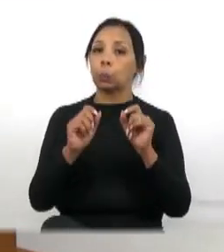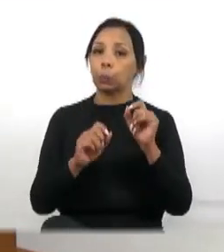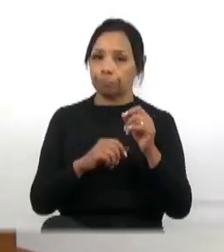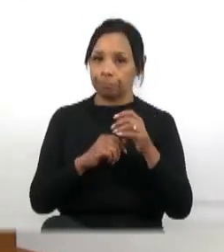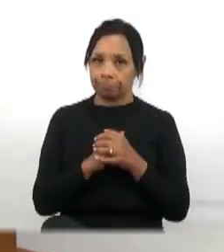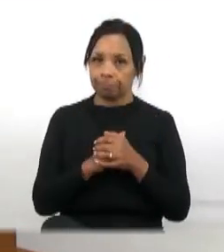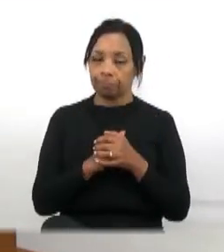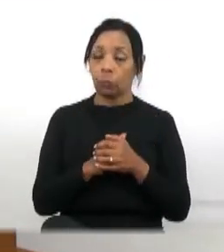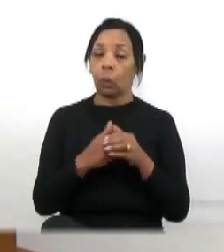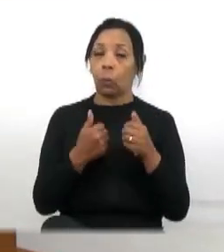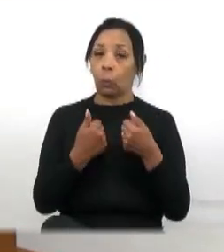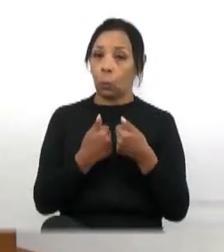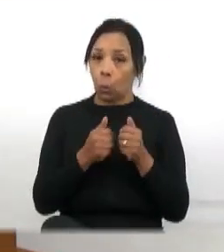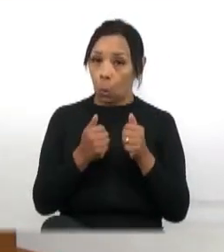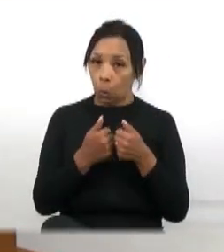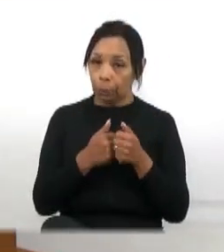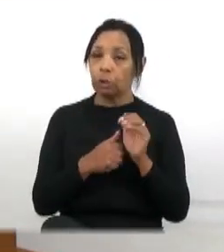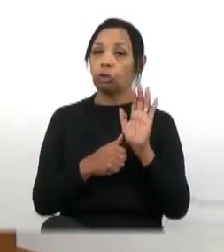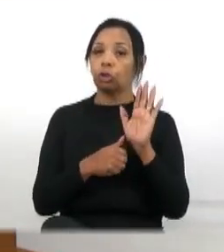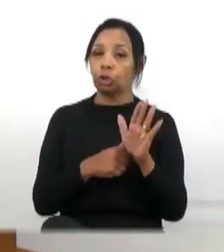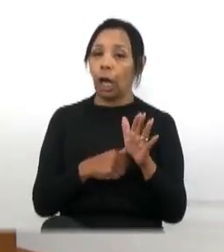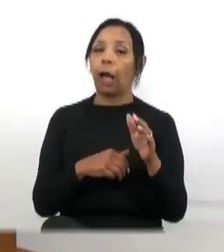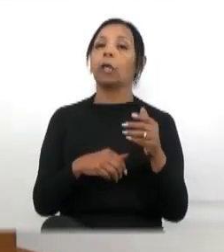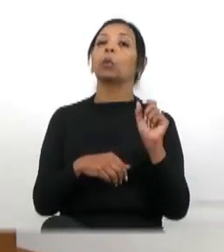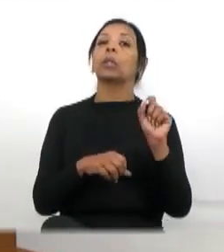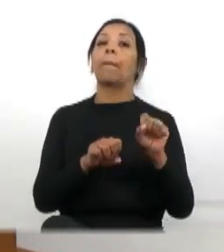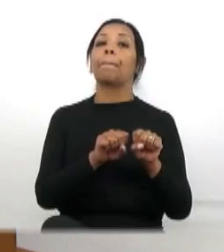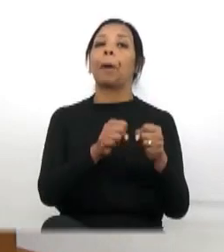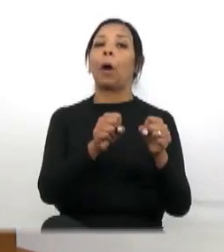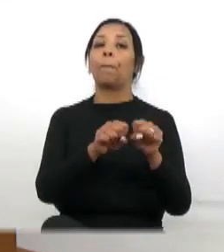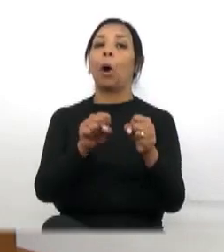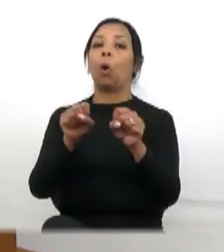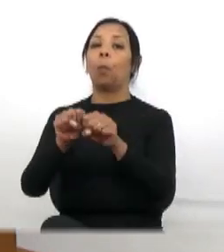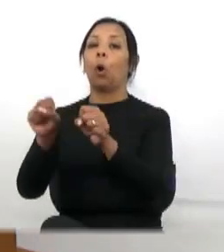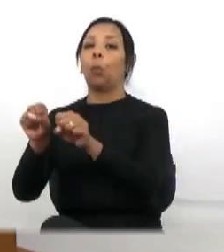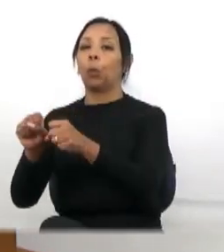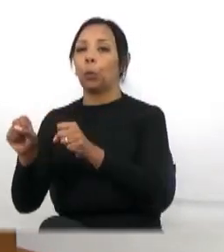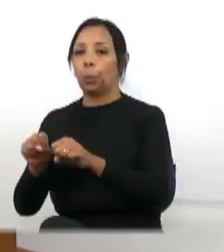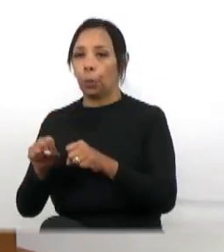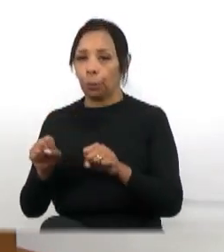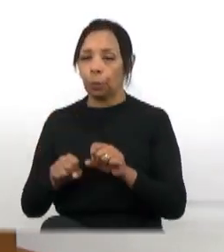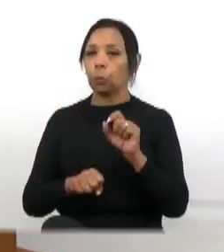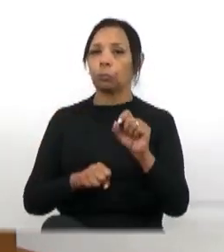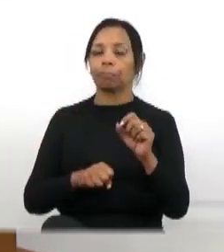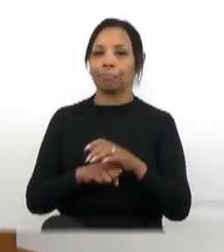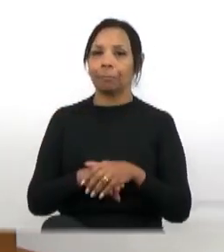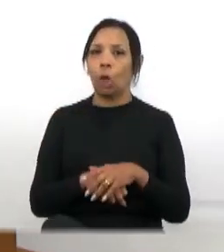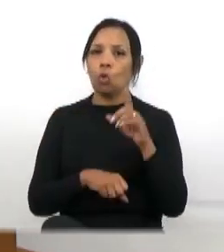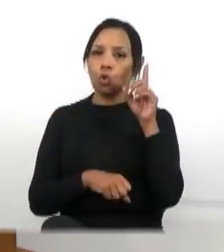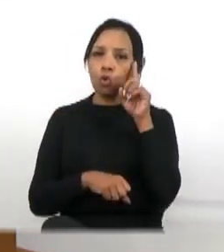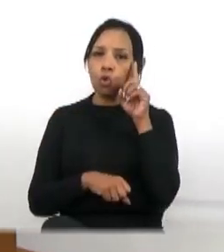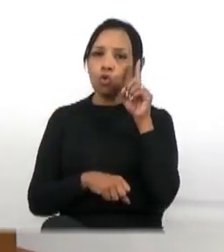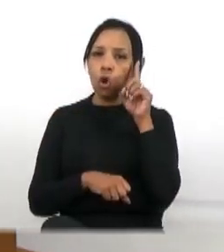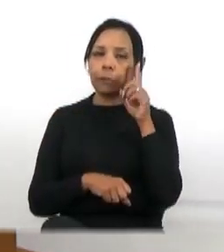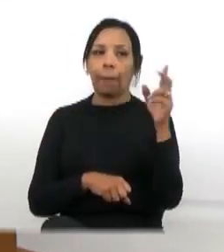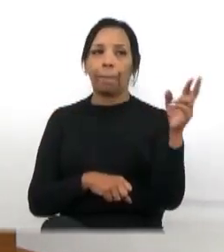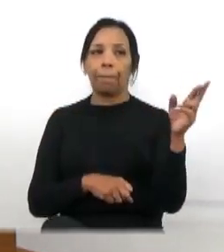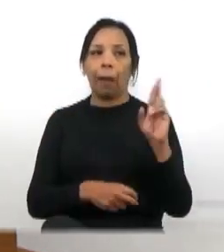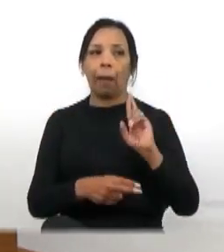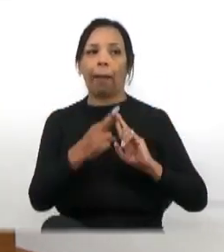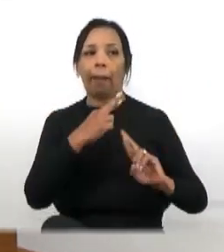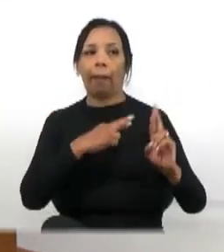voltaram a quebrar incansavelmente. Todo dia chega relato de ônibus